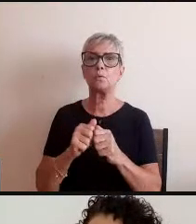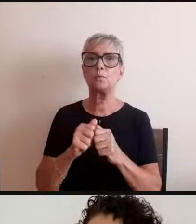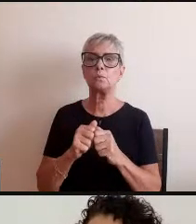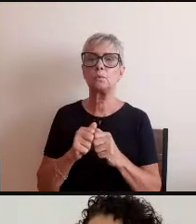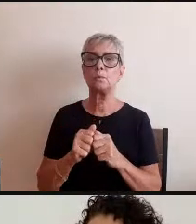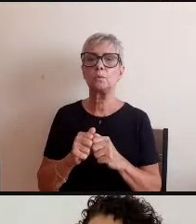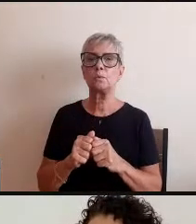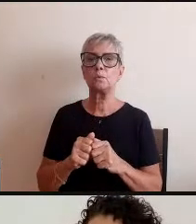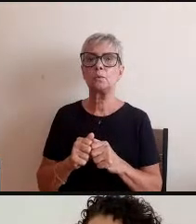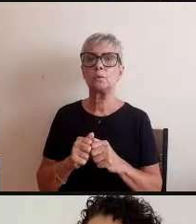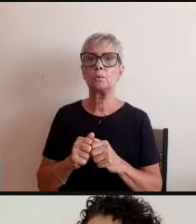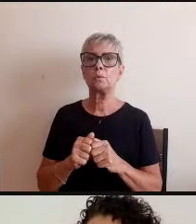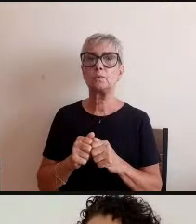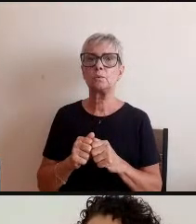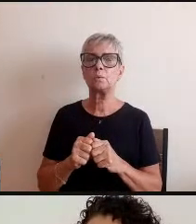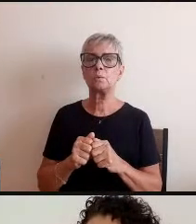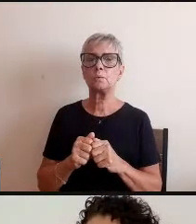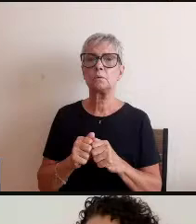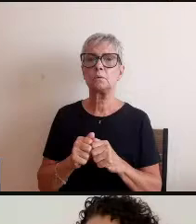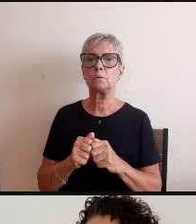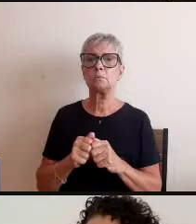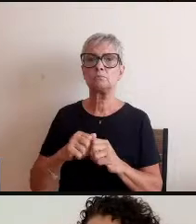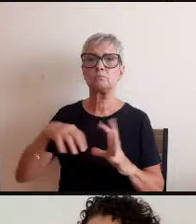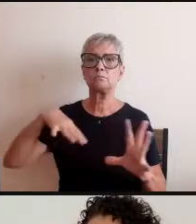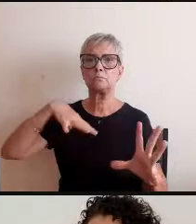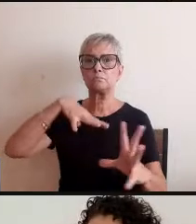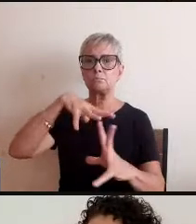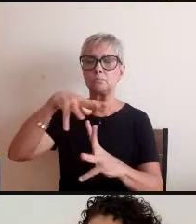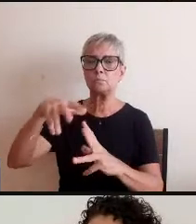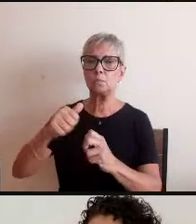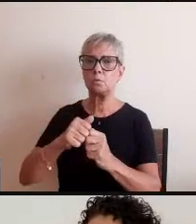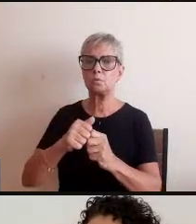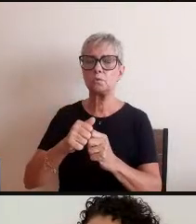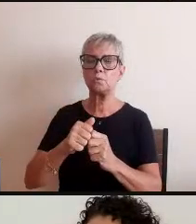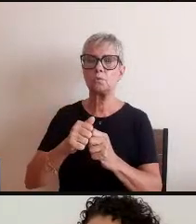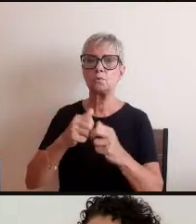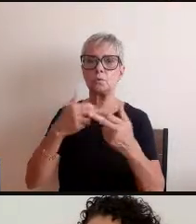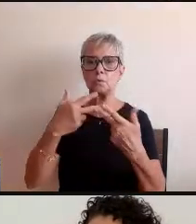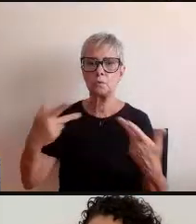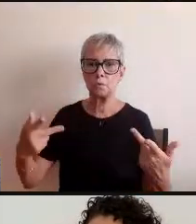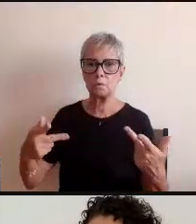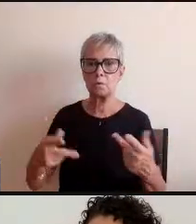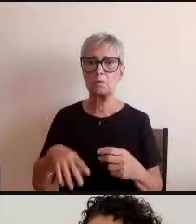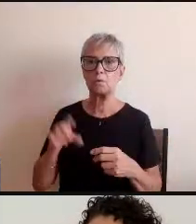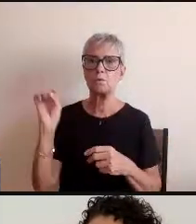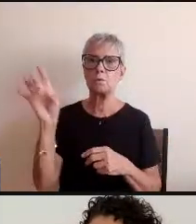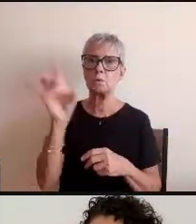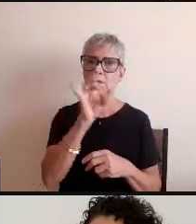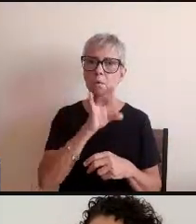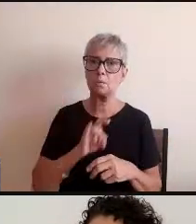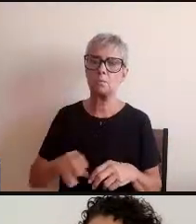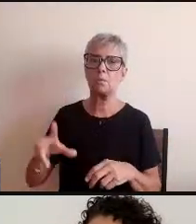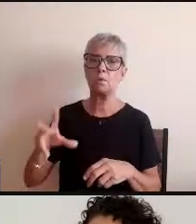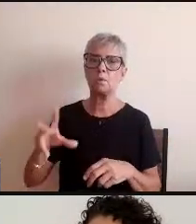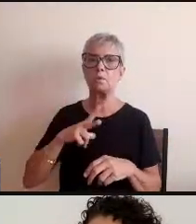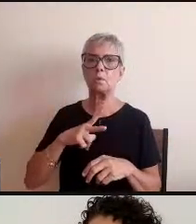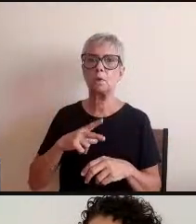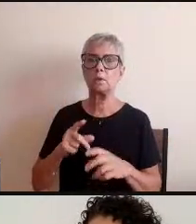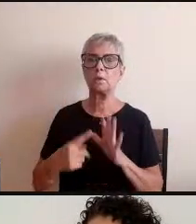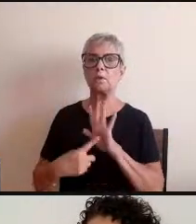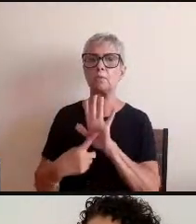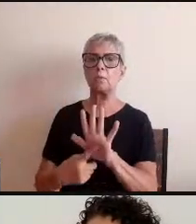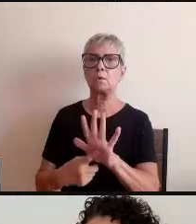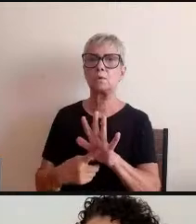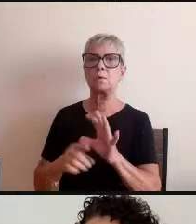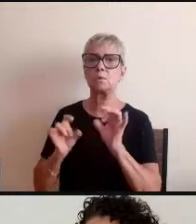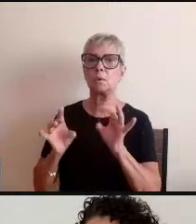esse esse esse universo que segue cada um e aí ele pontua não é ter um mundo sob o